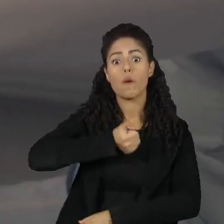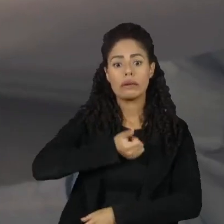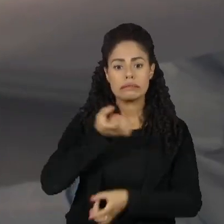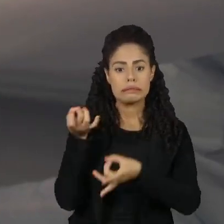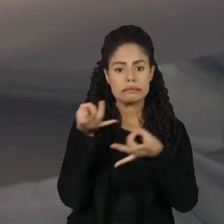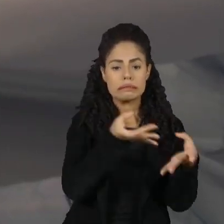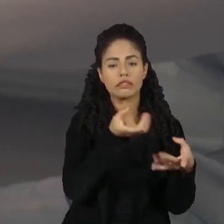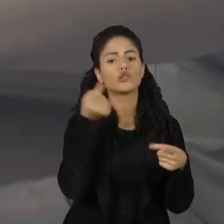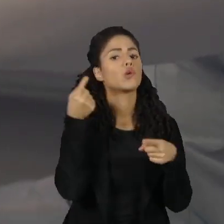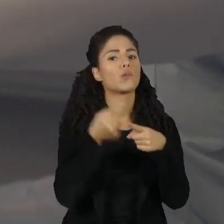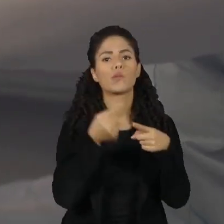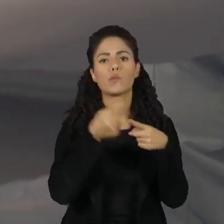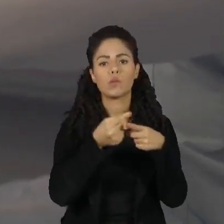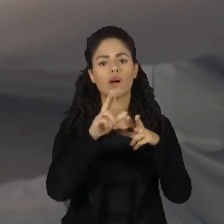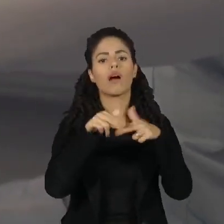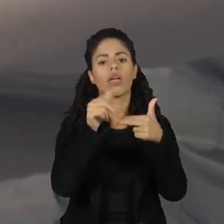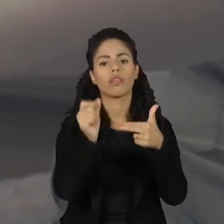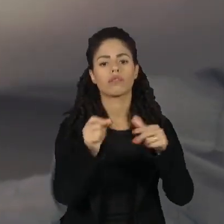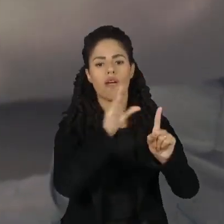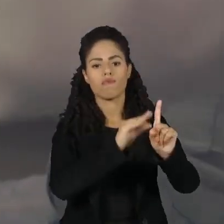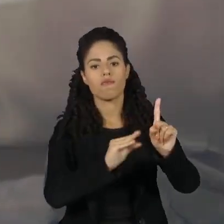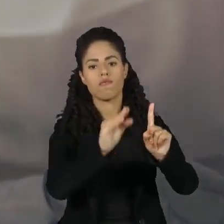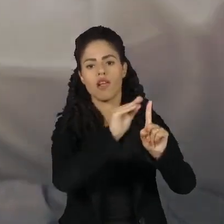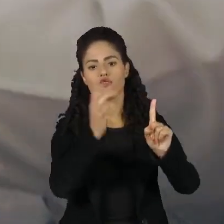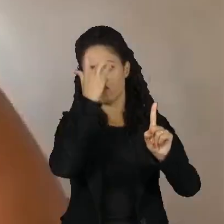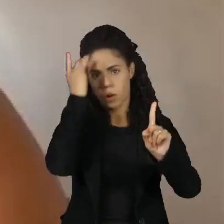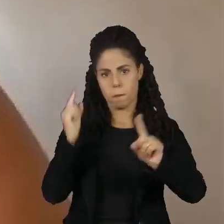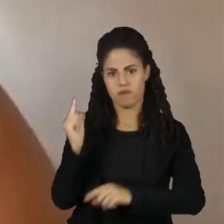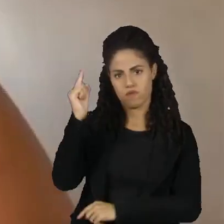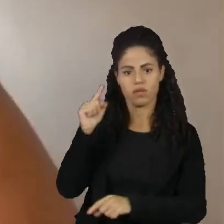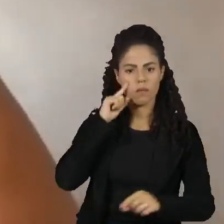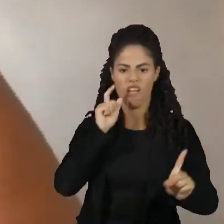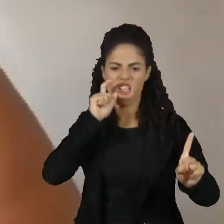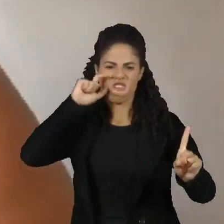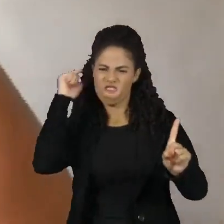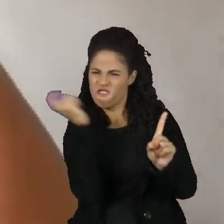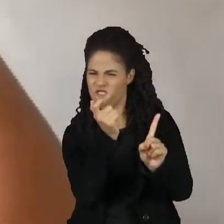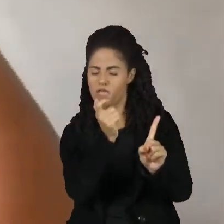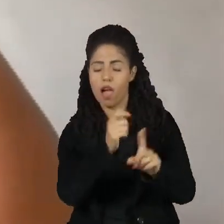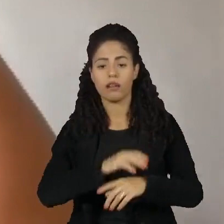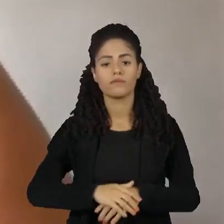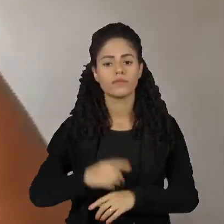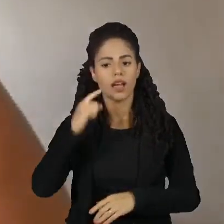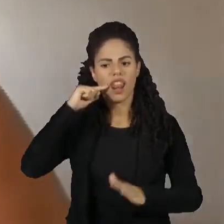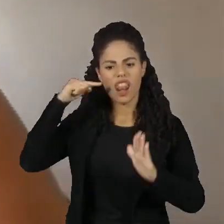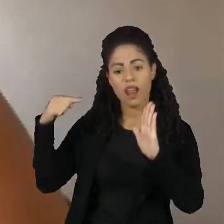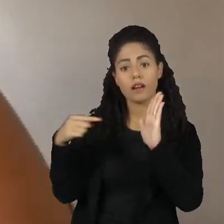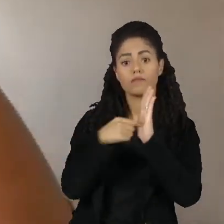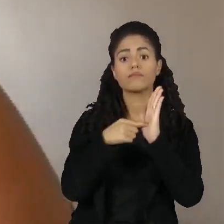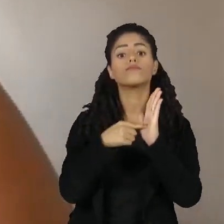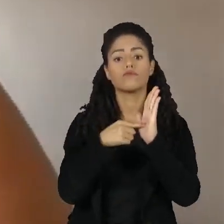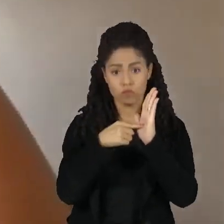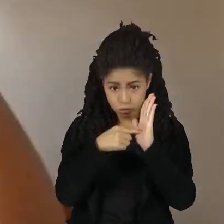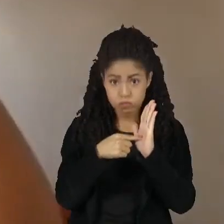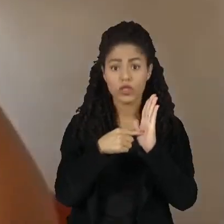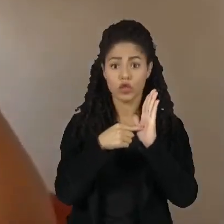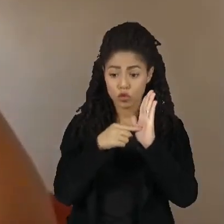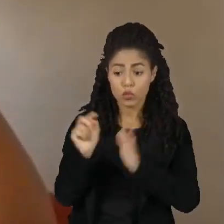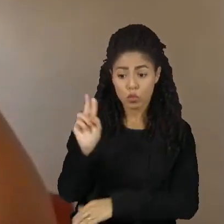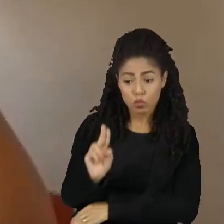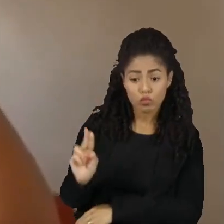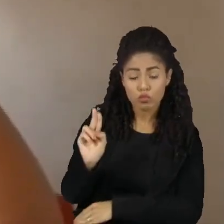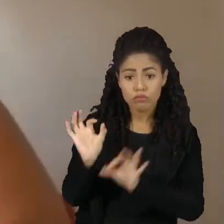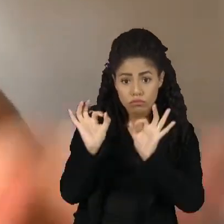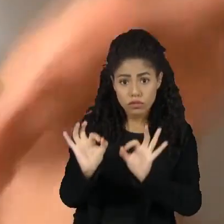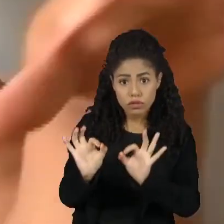pesquisa por causa do assédio de um superior. Ela denunciou a instituição e